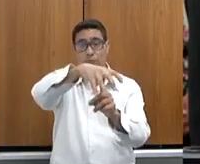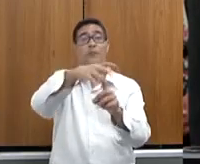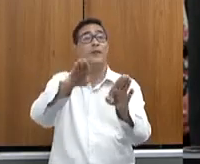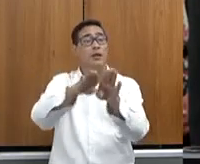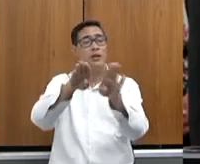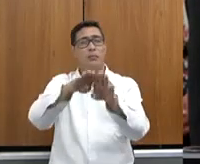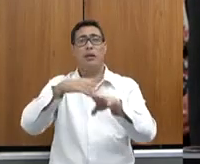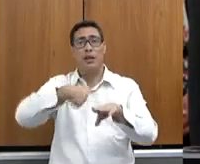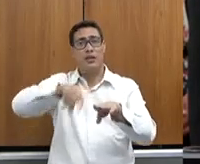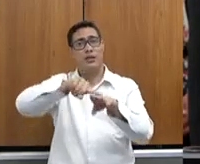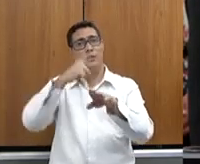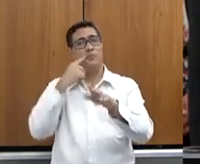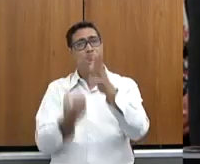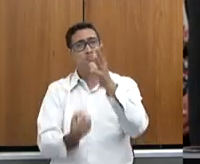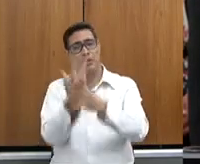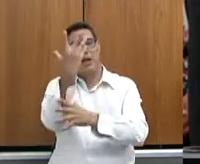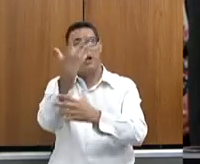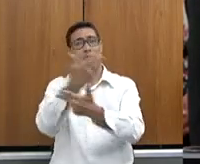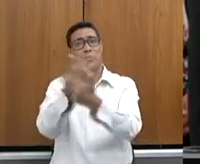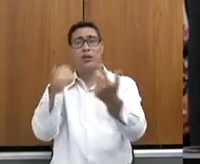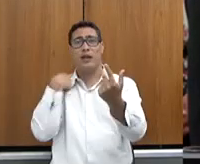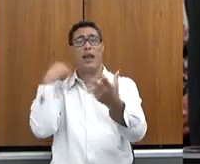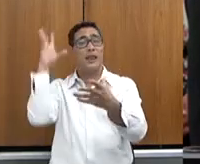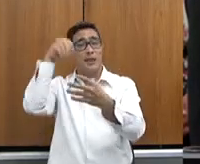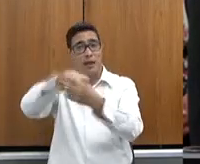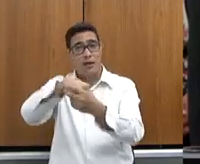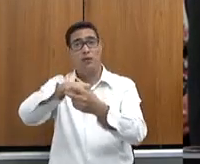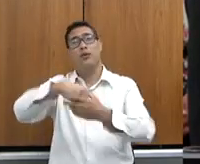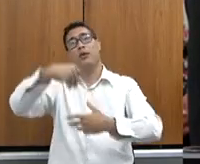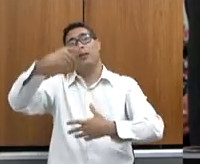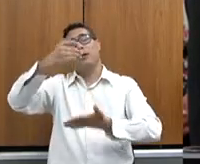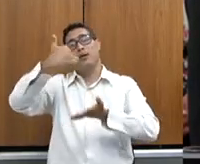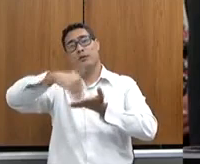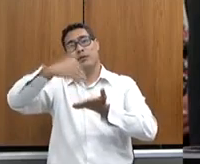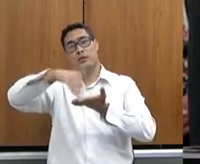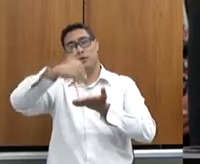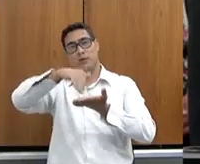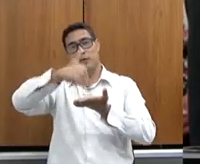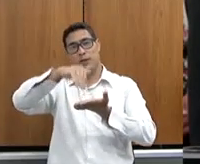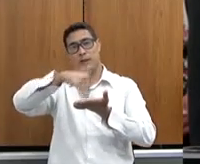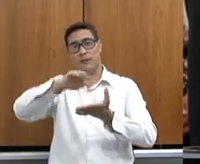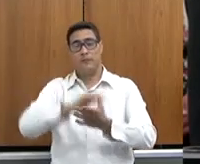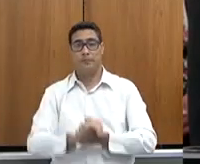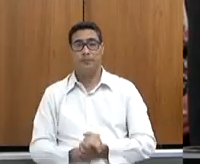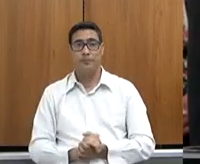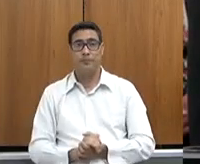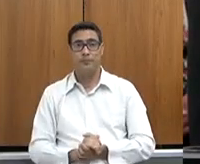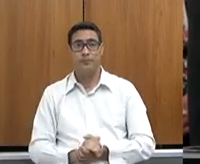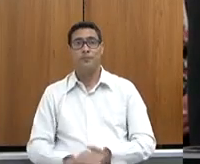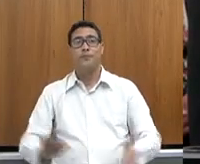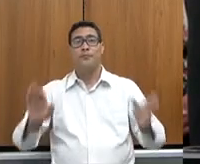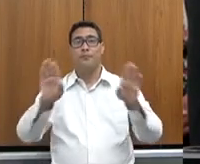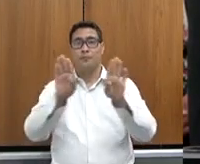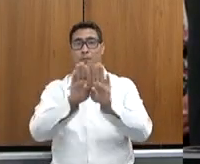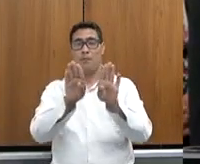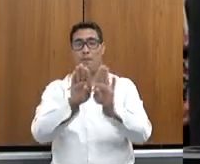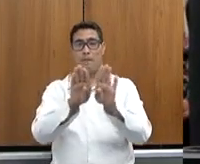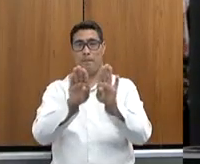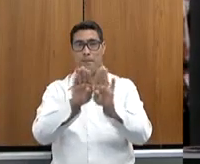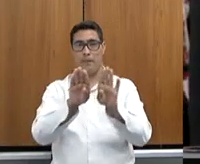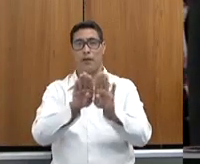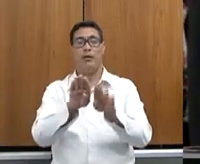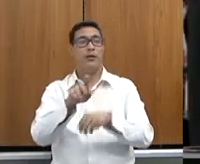fomentado muito isso dentro da nossa secretaria. Pois não? Aqui também nós temos